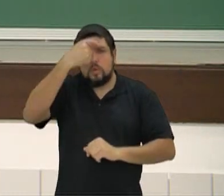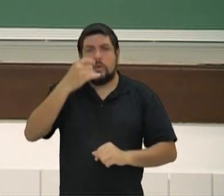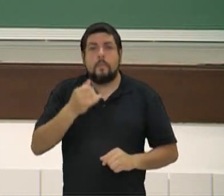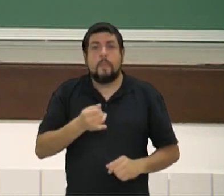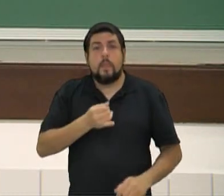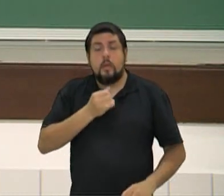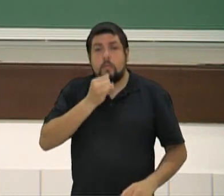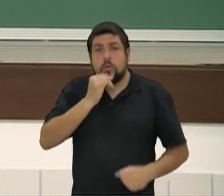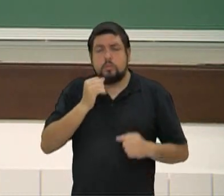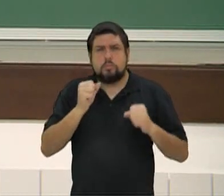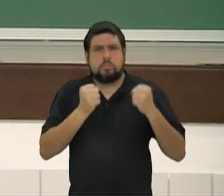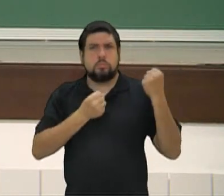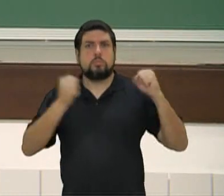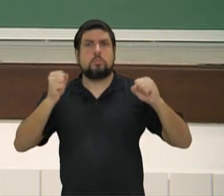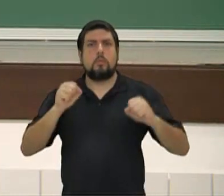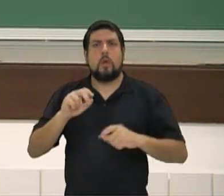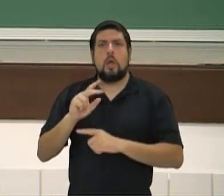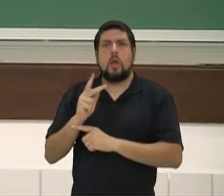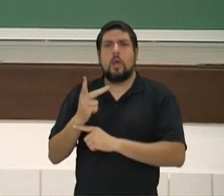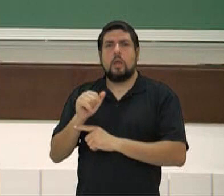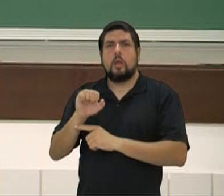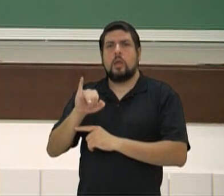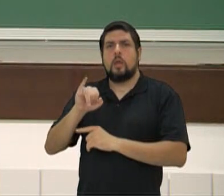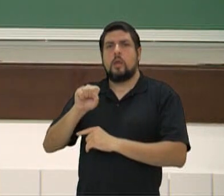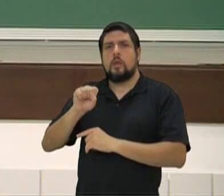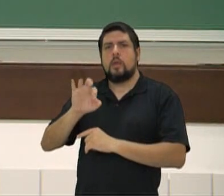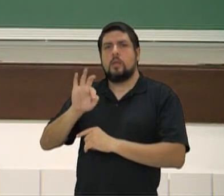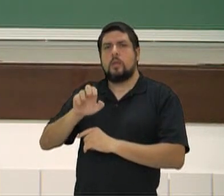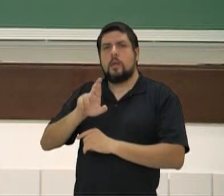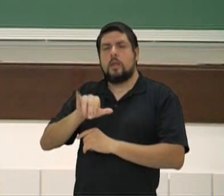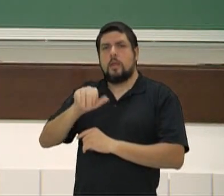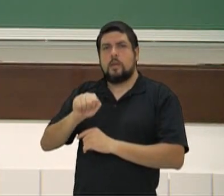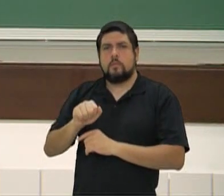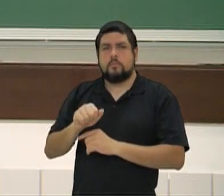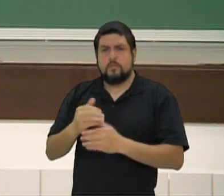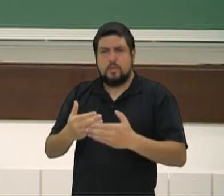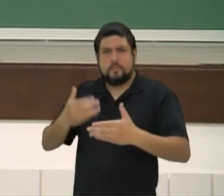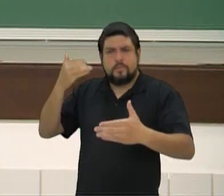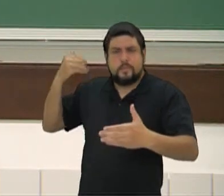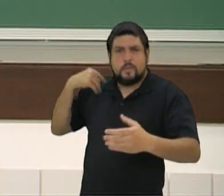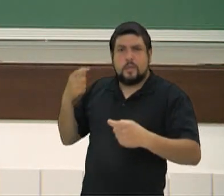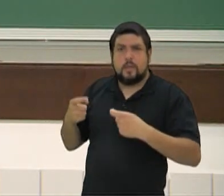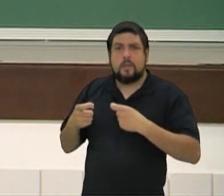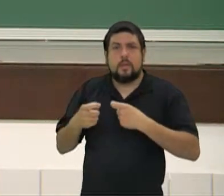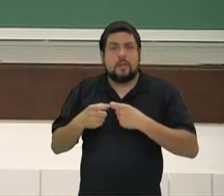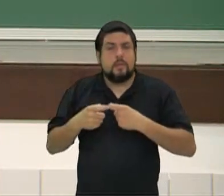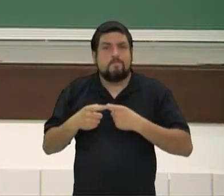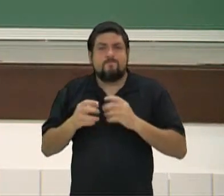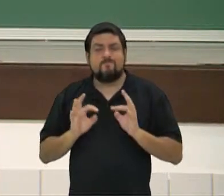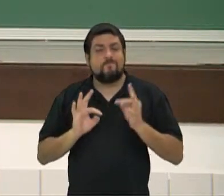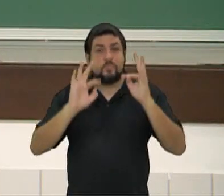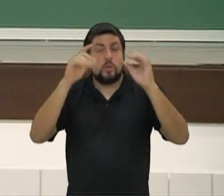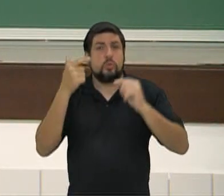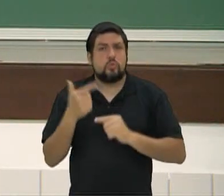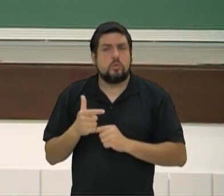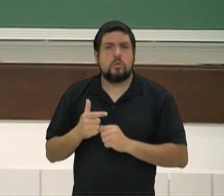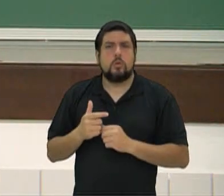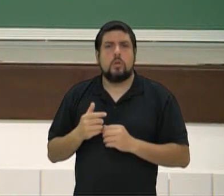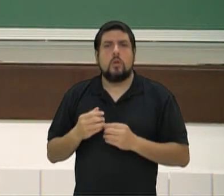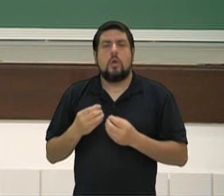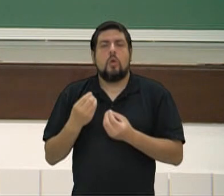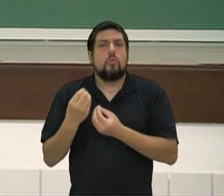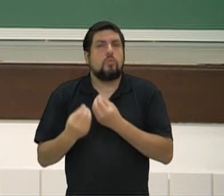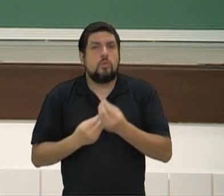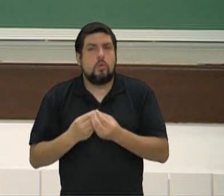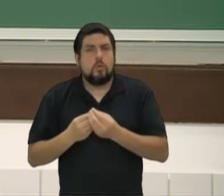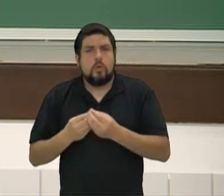a histeria e os métodos que não eram tão eficazes na época, a medicina é extremamente grosseira, como diz o outro, ele reportou lá na